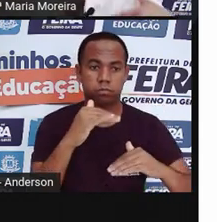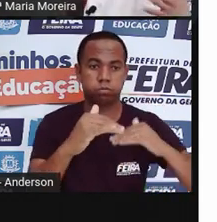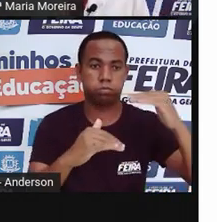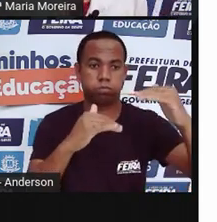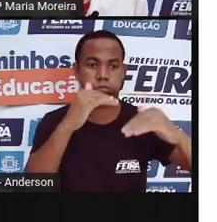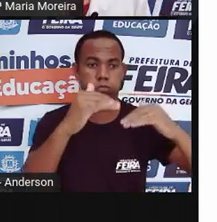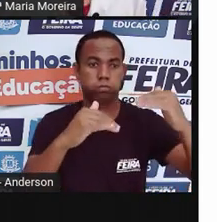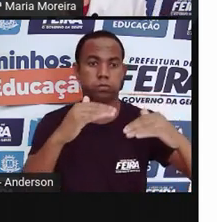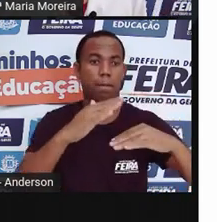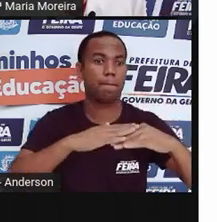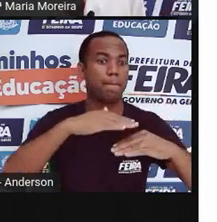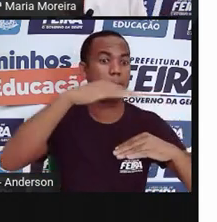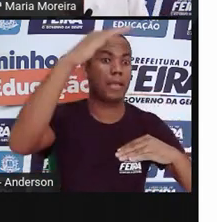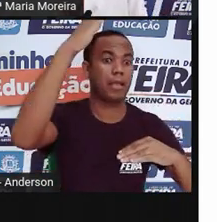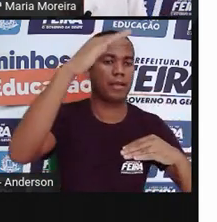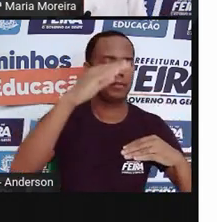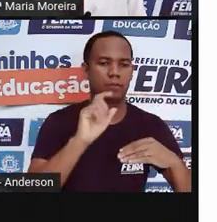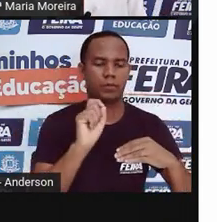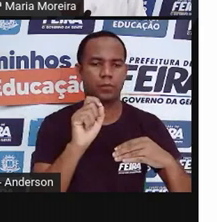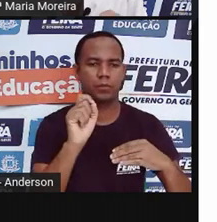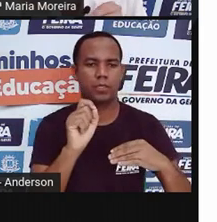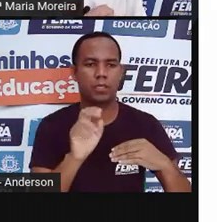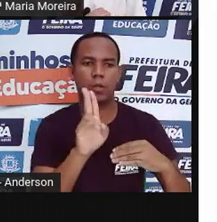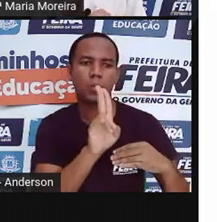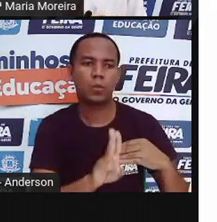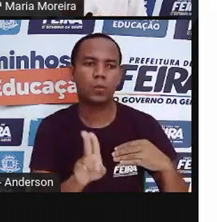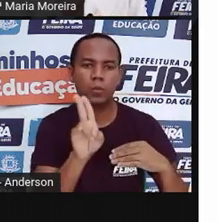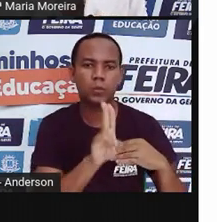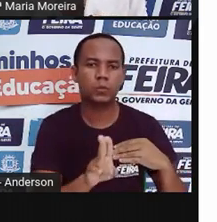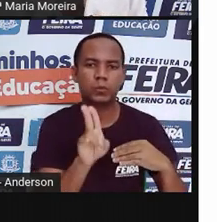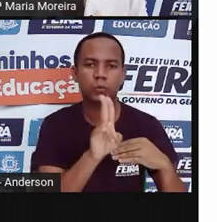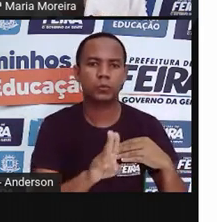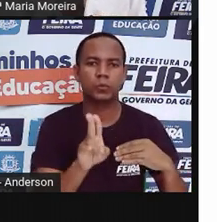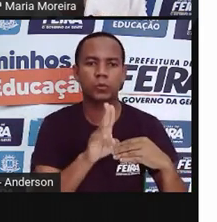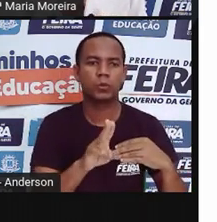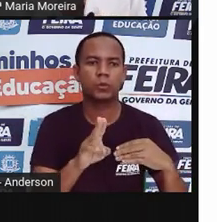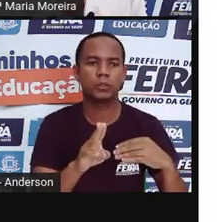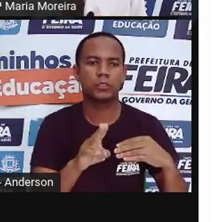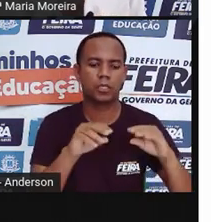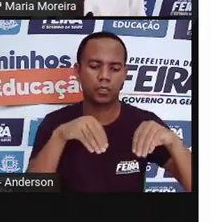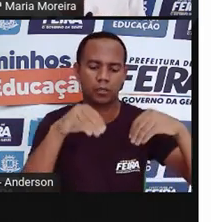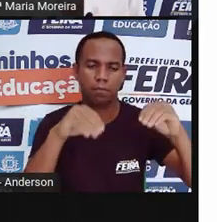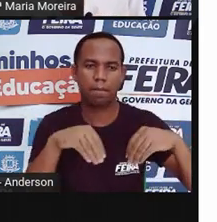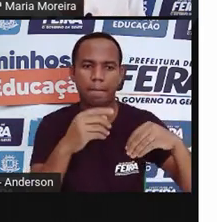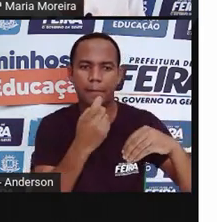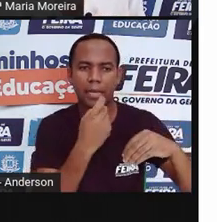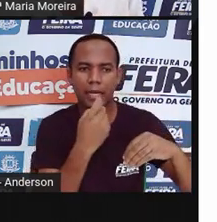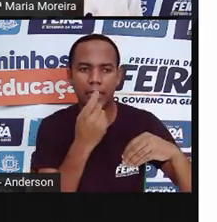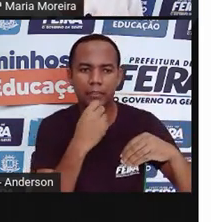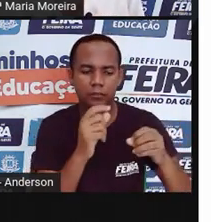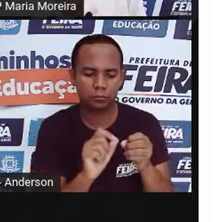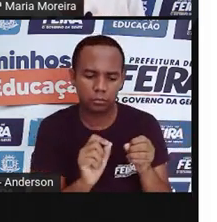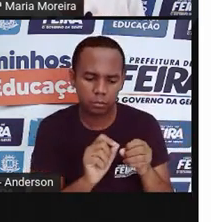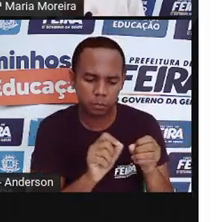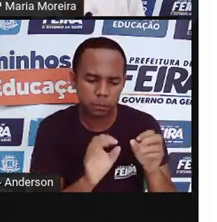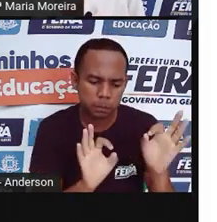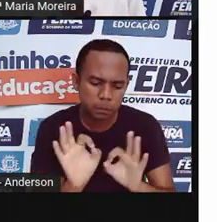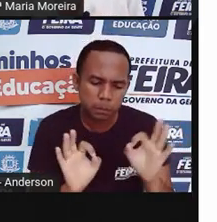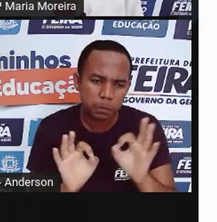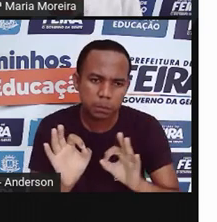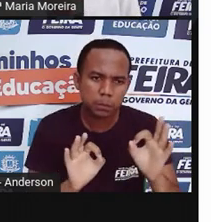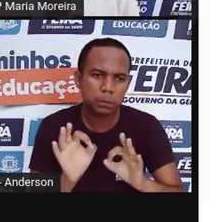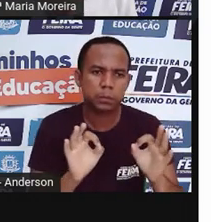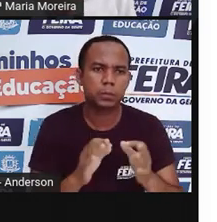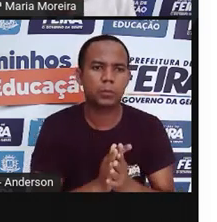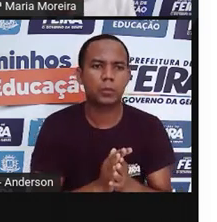popular por quê? A utilização de materiais plásticos na composição de seus brinquedos.